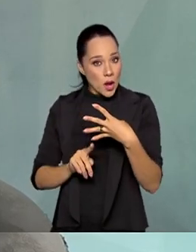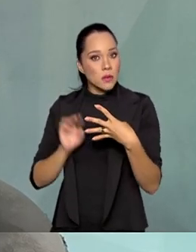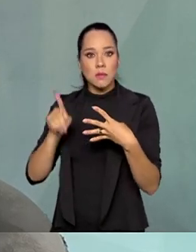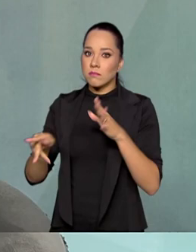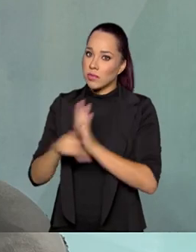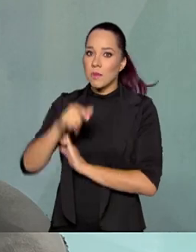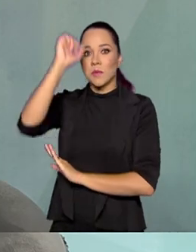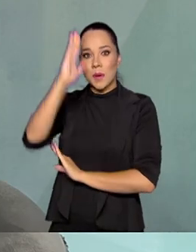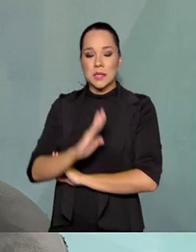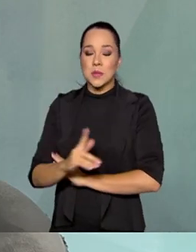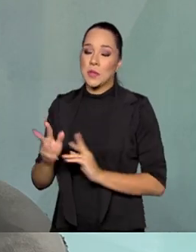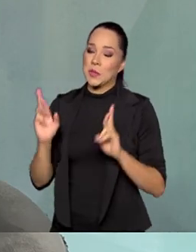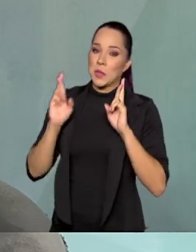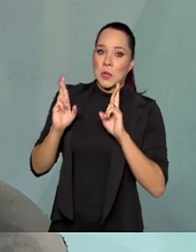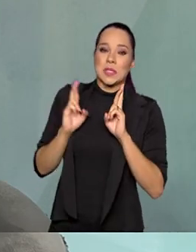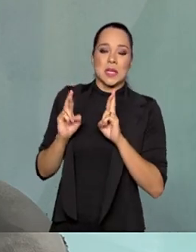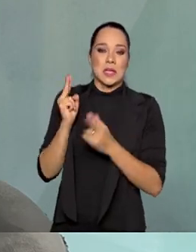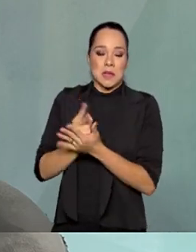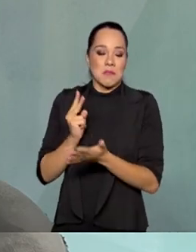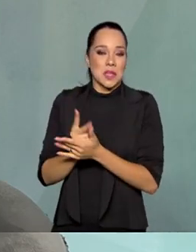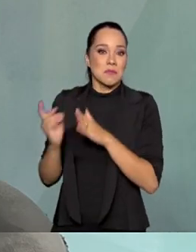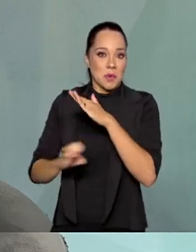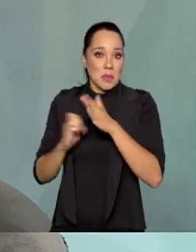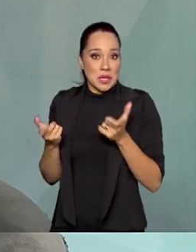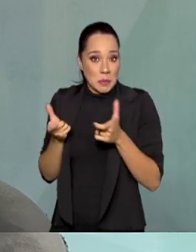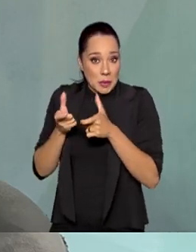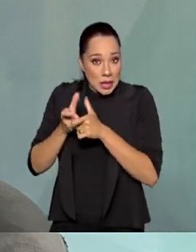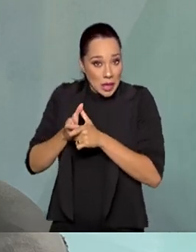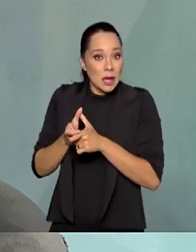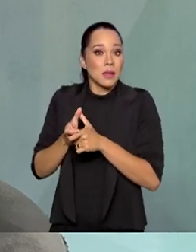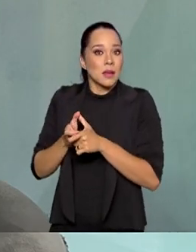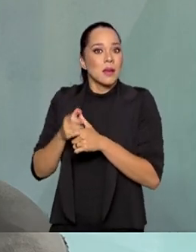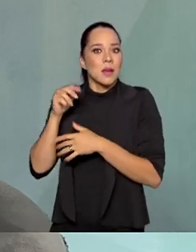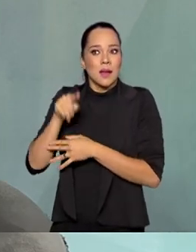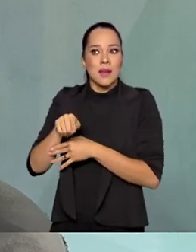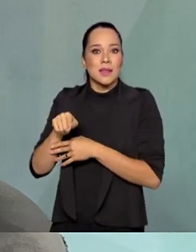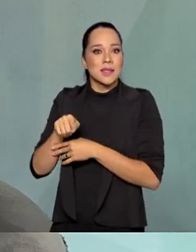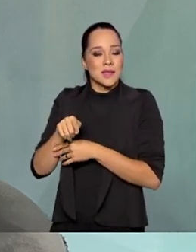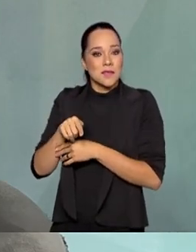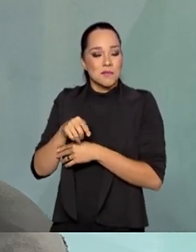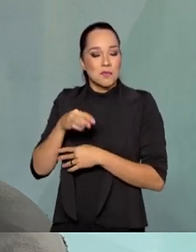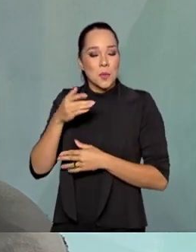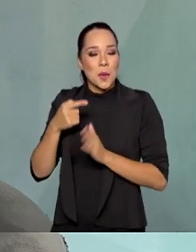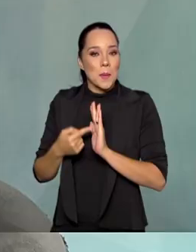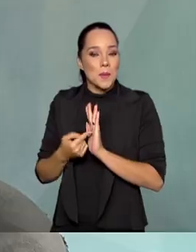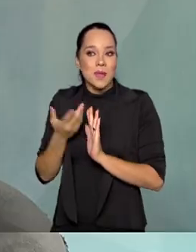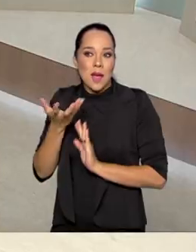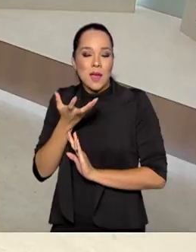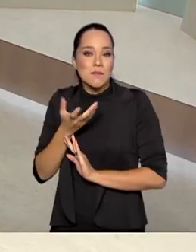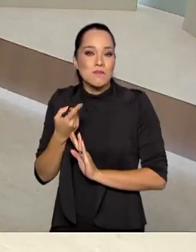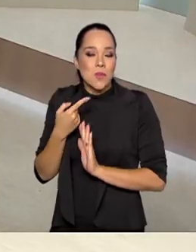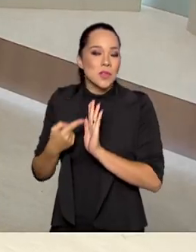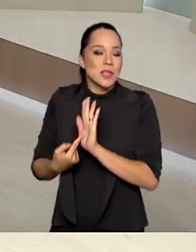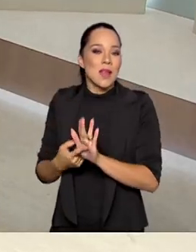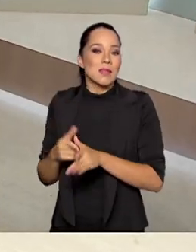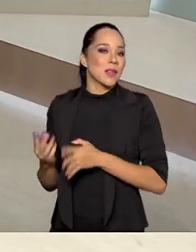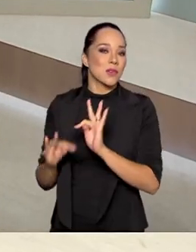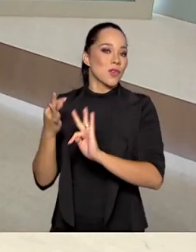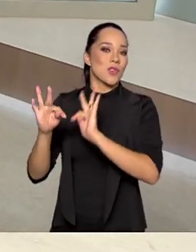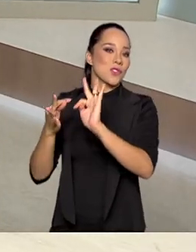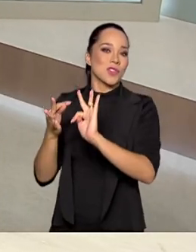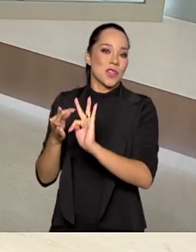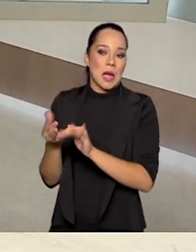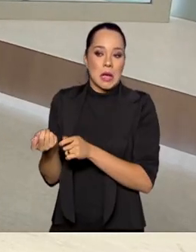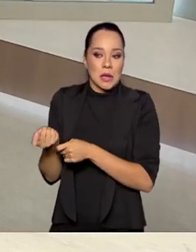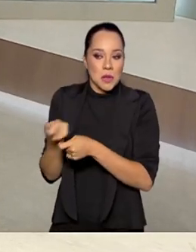Então, nós esperamos que realmente, mesmo empresas pequenas, com fôlego inicial, elas demonstrem a sua tecnologia e o